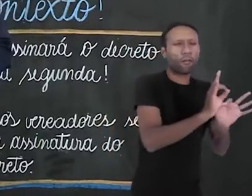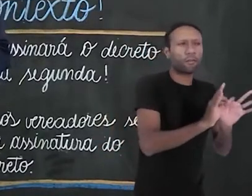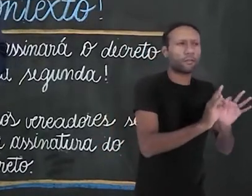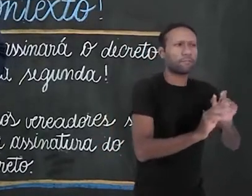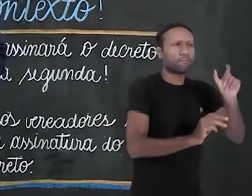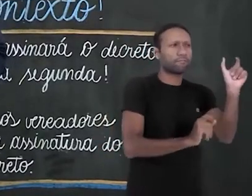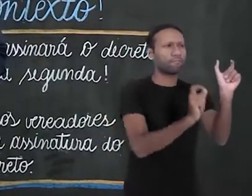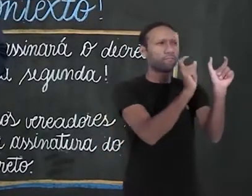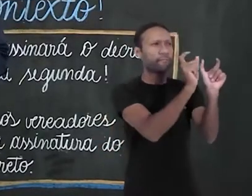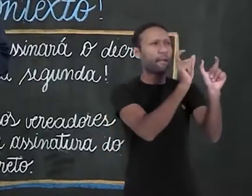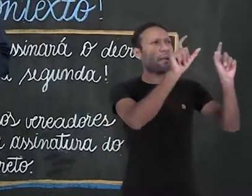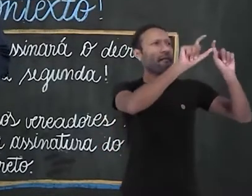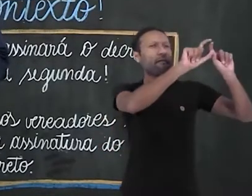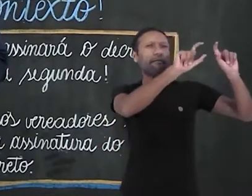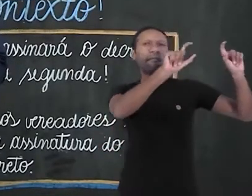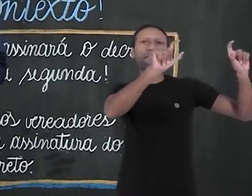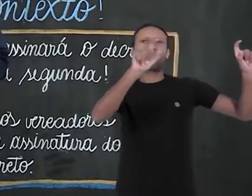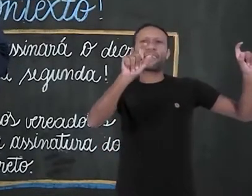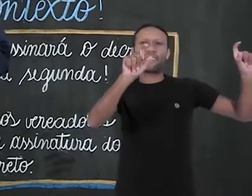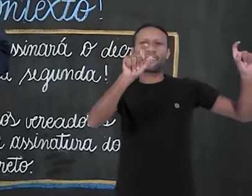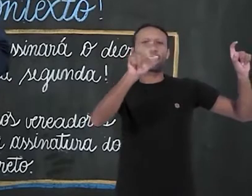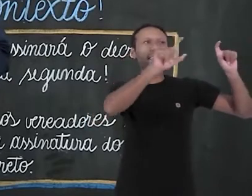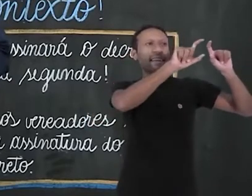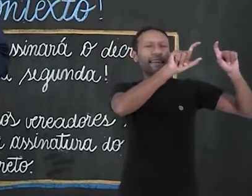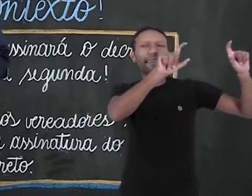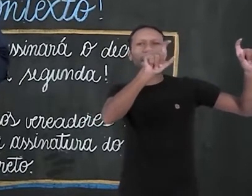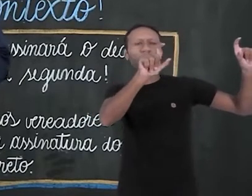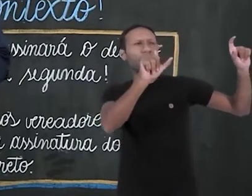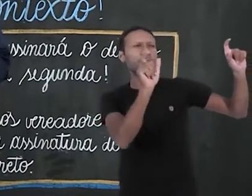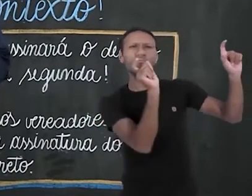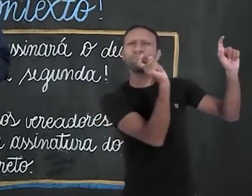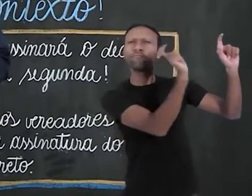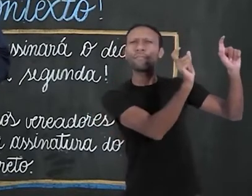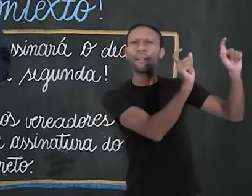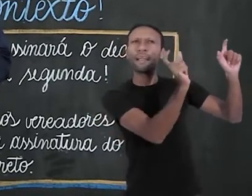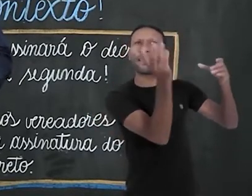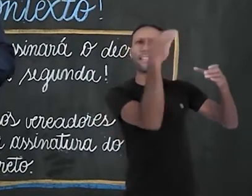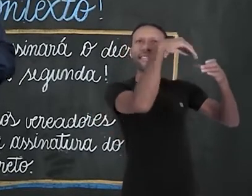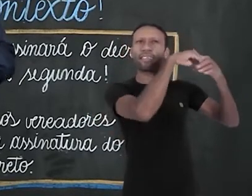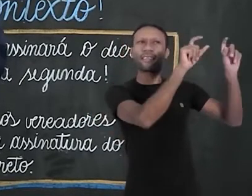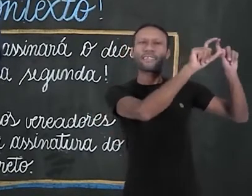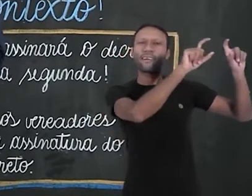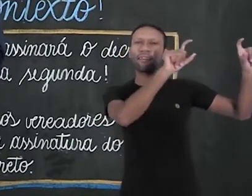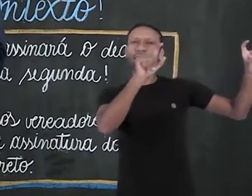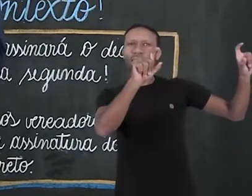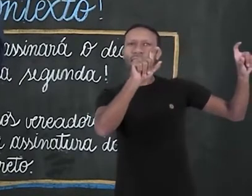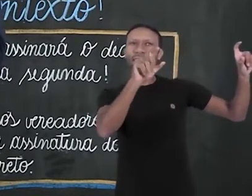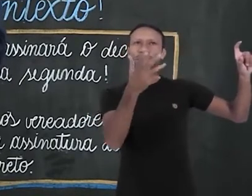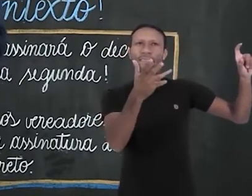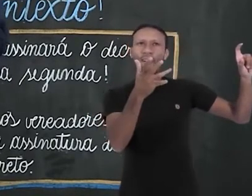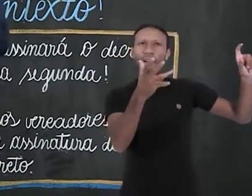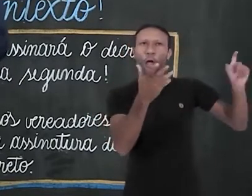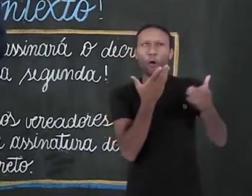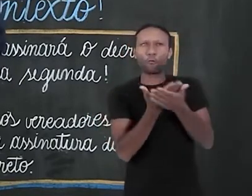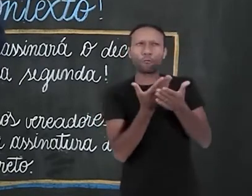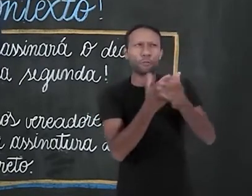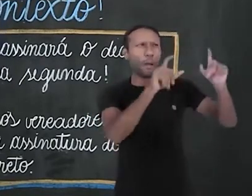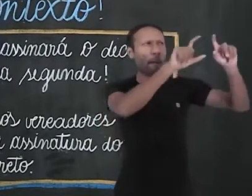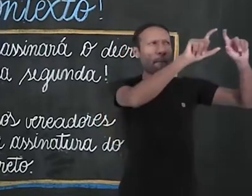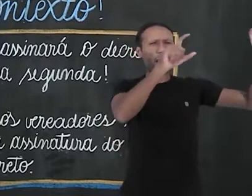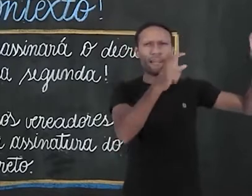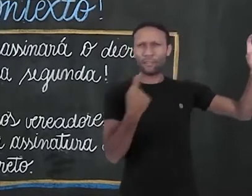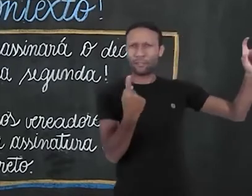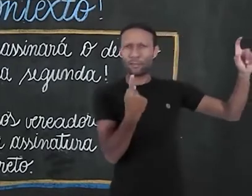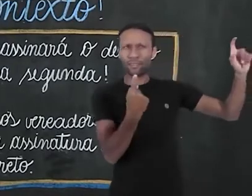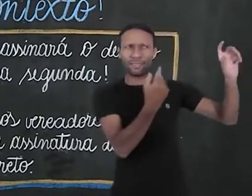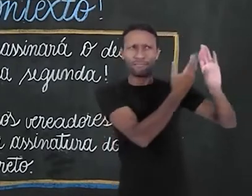de orações e da relação das palavras dentro de uma oração. Então não dá mais para a gente estudar uma palavra sozinha,